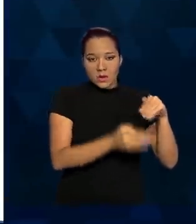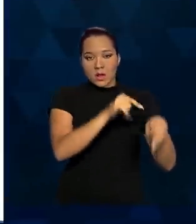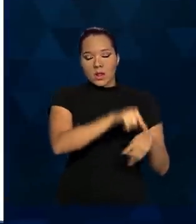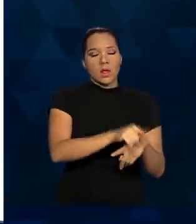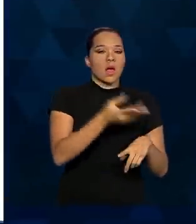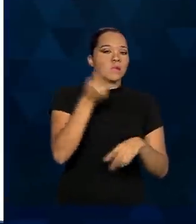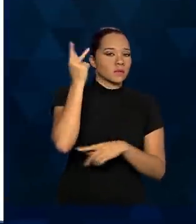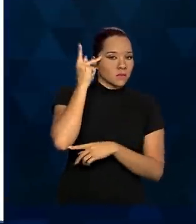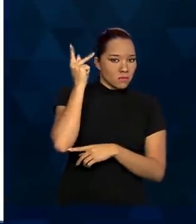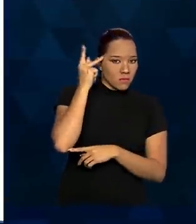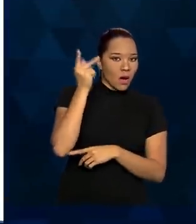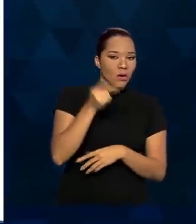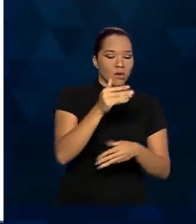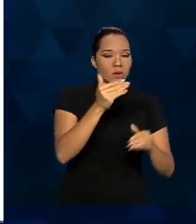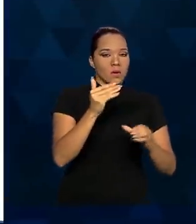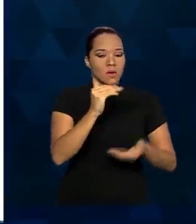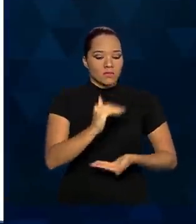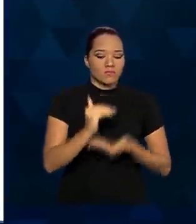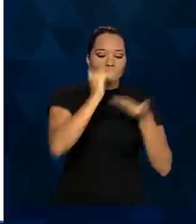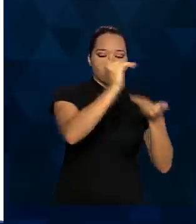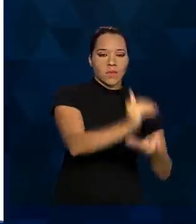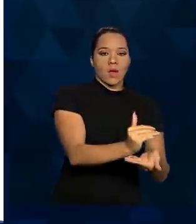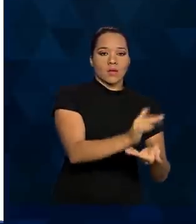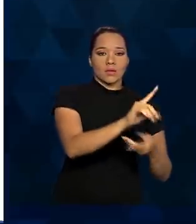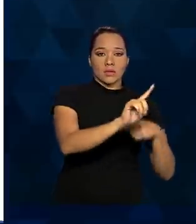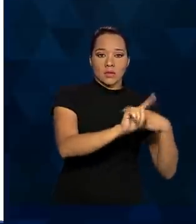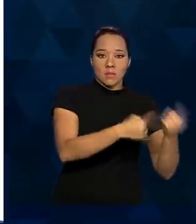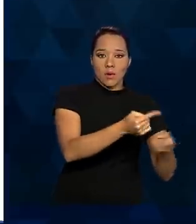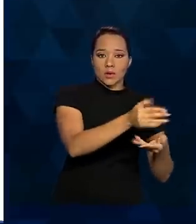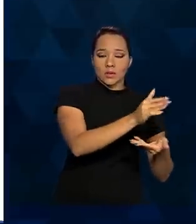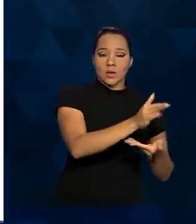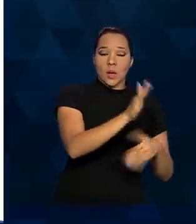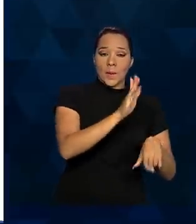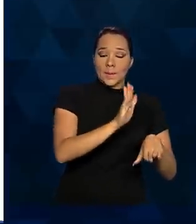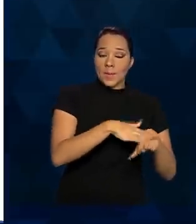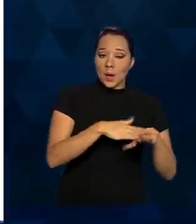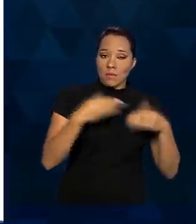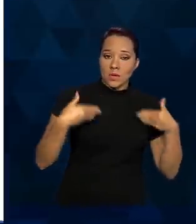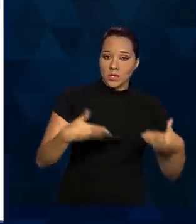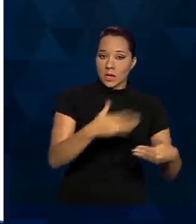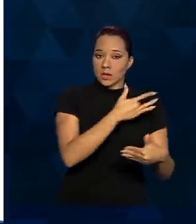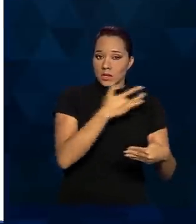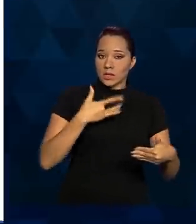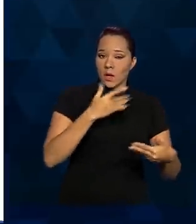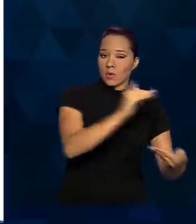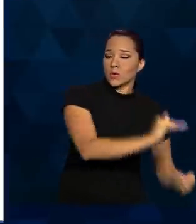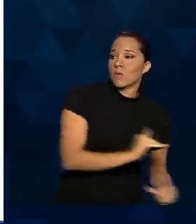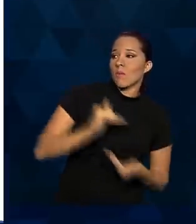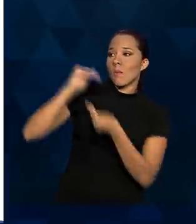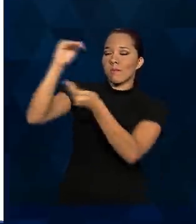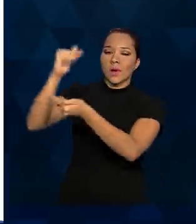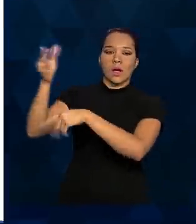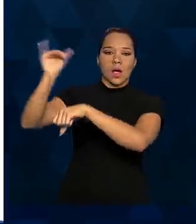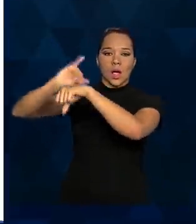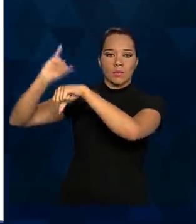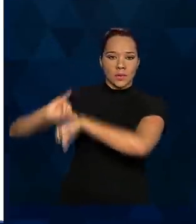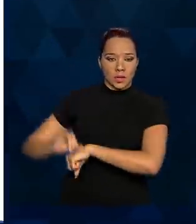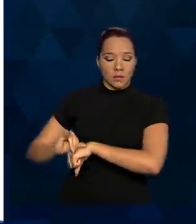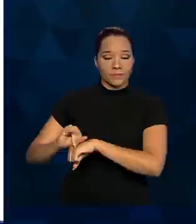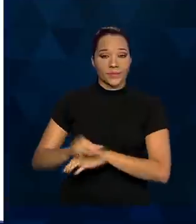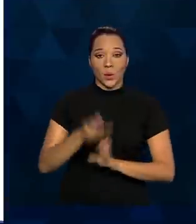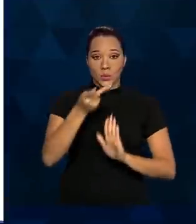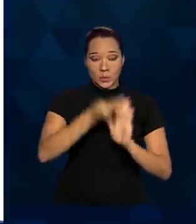Guarulhos, será transportado por conta do Ministério da Saúde até as capitais. Os planos de